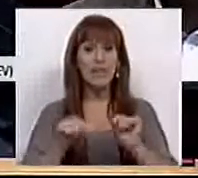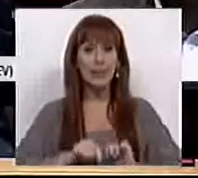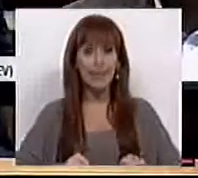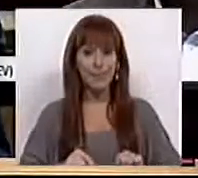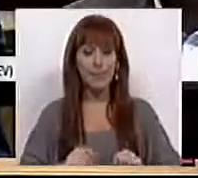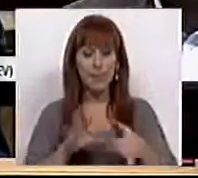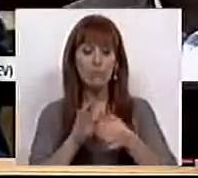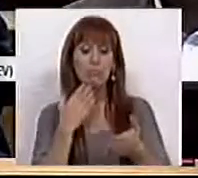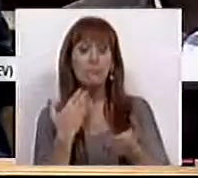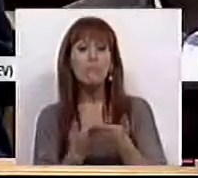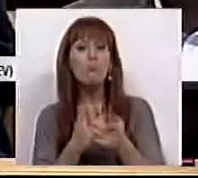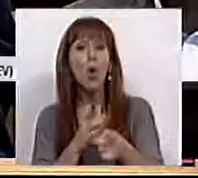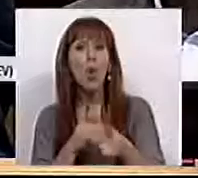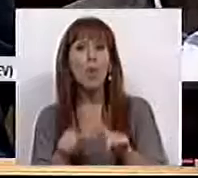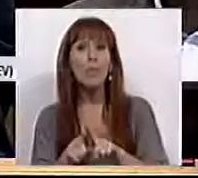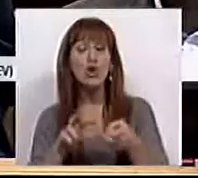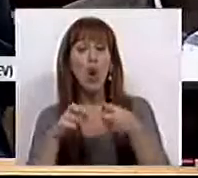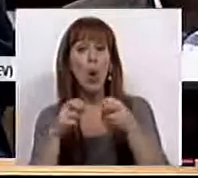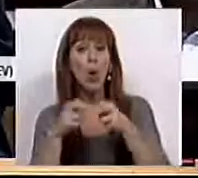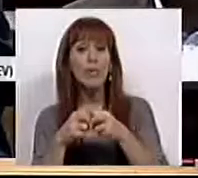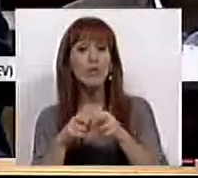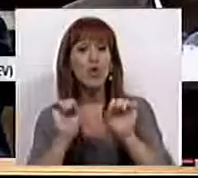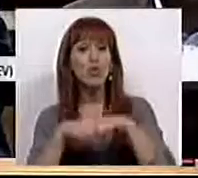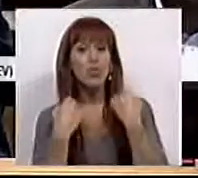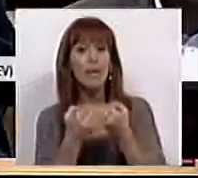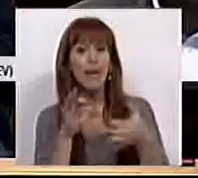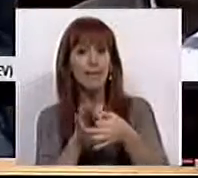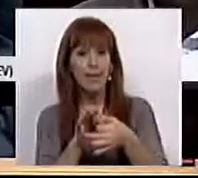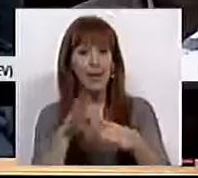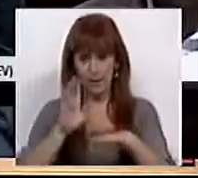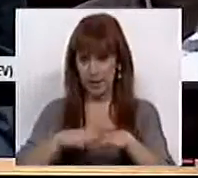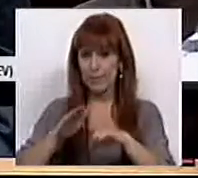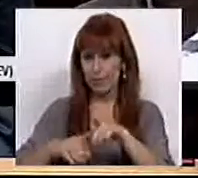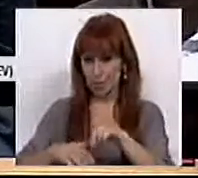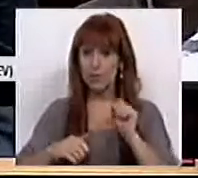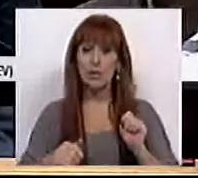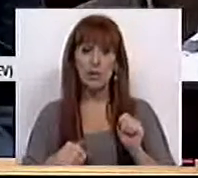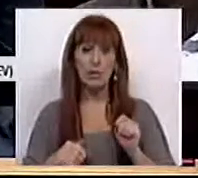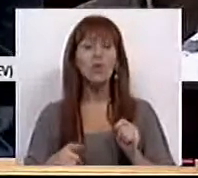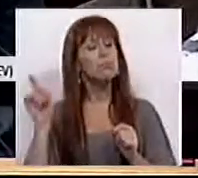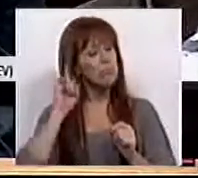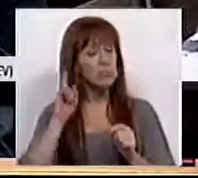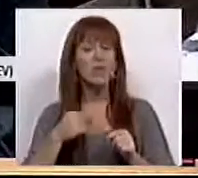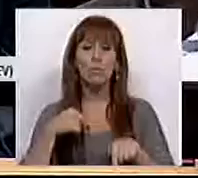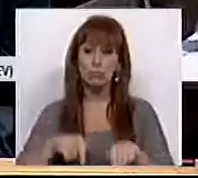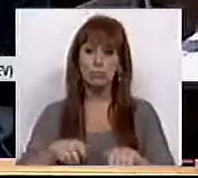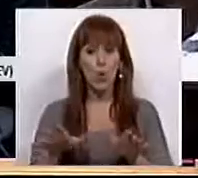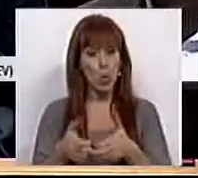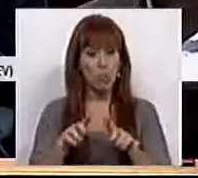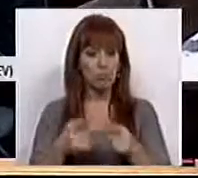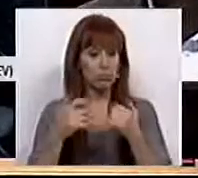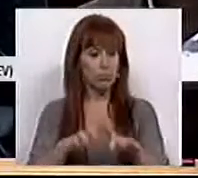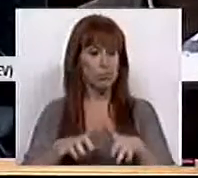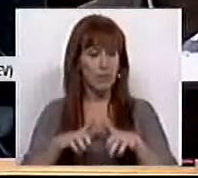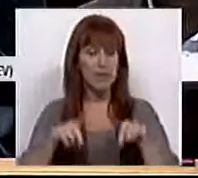adequada aos problemas da sociedade. E por isso mesmo mereceu, por parte deste